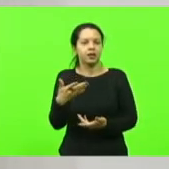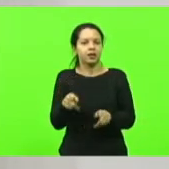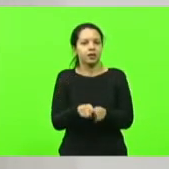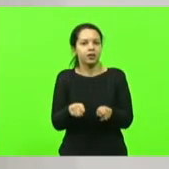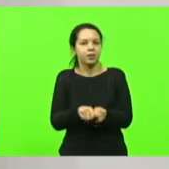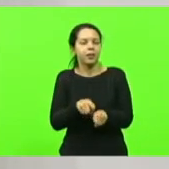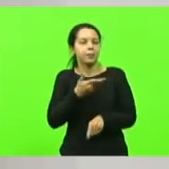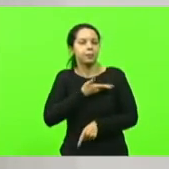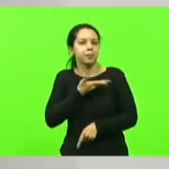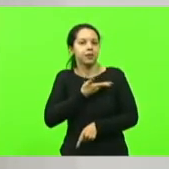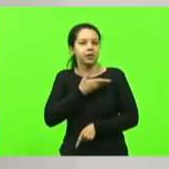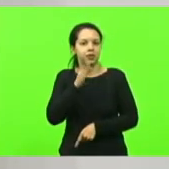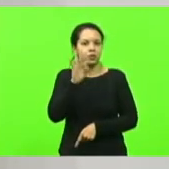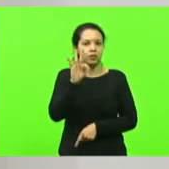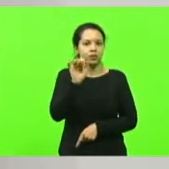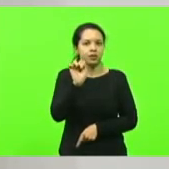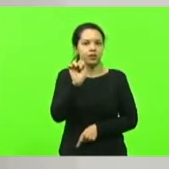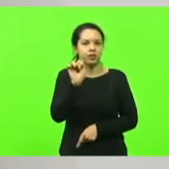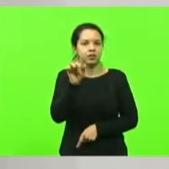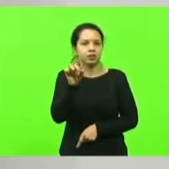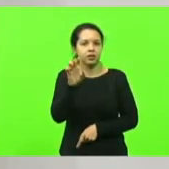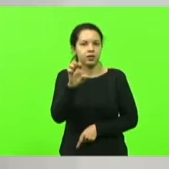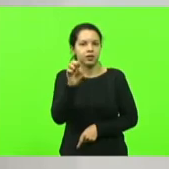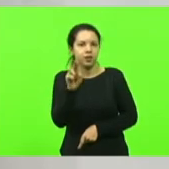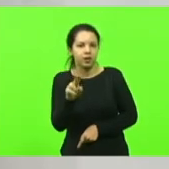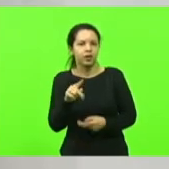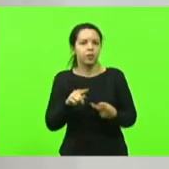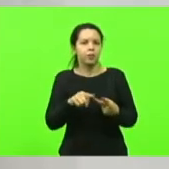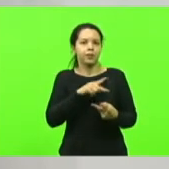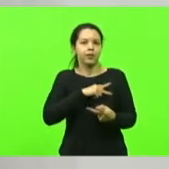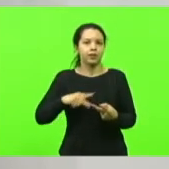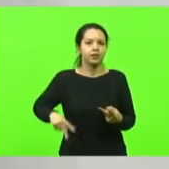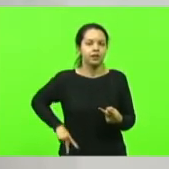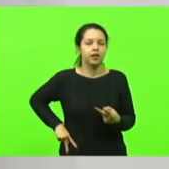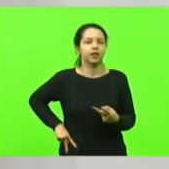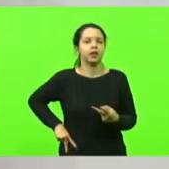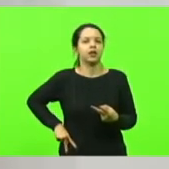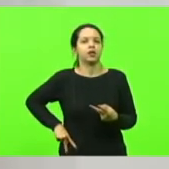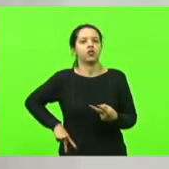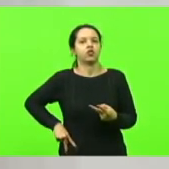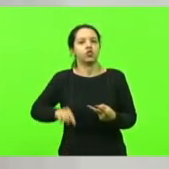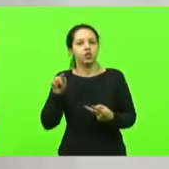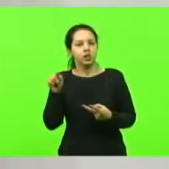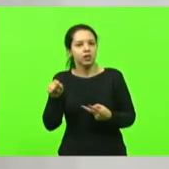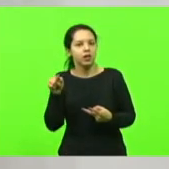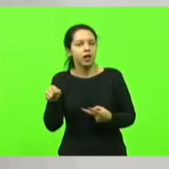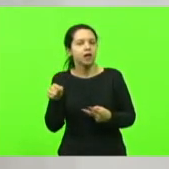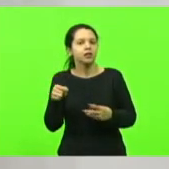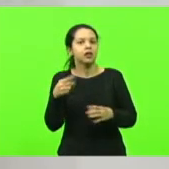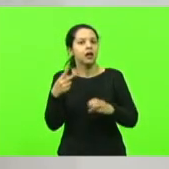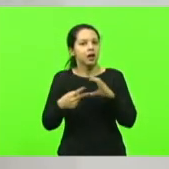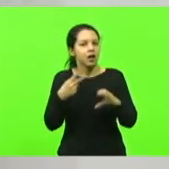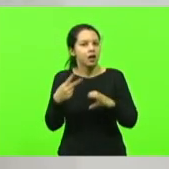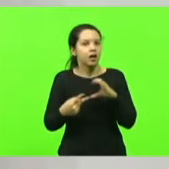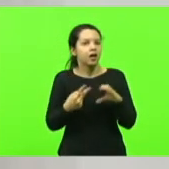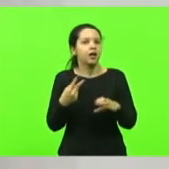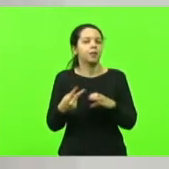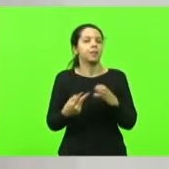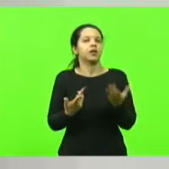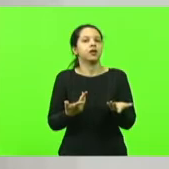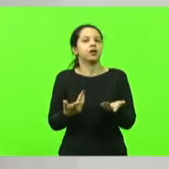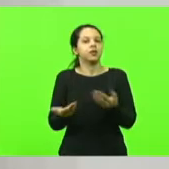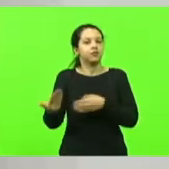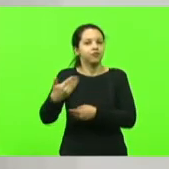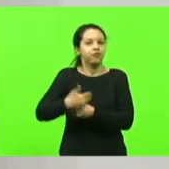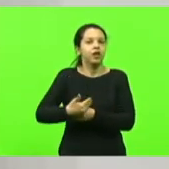Tadeu Temfen, o presidente da Câmara, o Daíro José Ferreira, o Oda, o presidente da